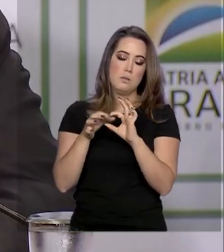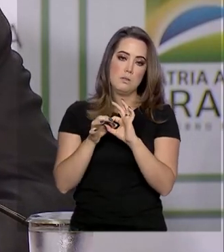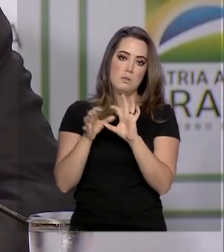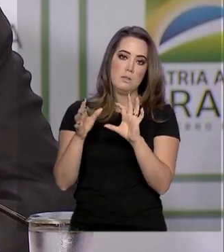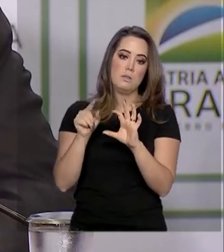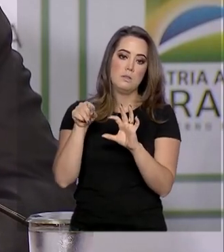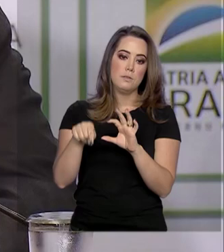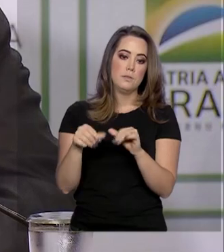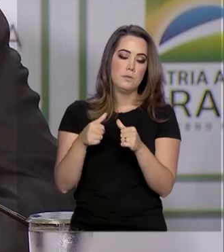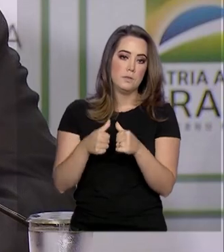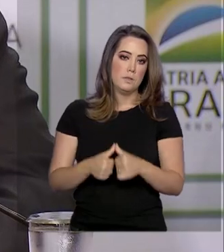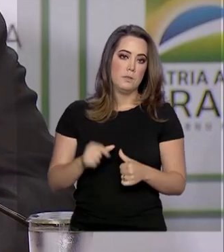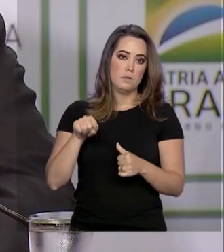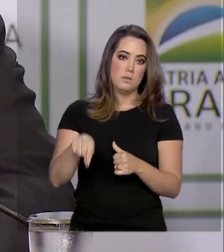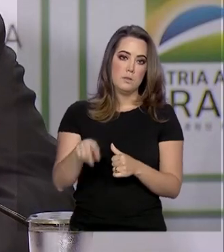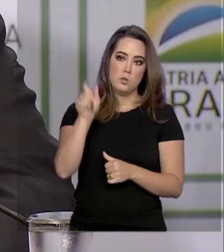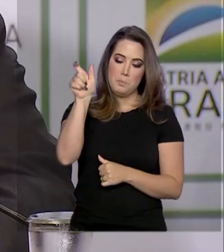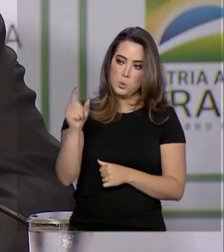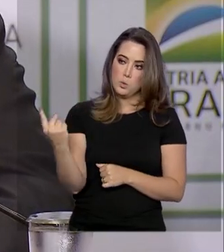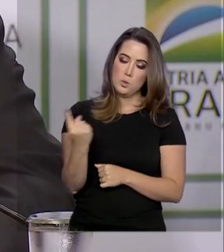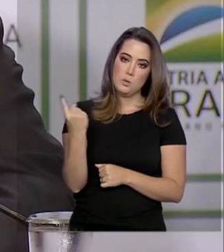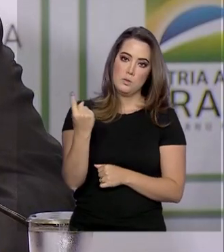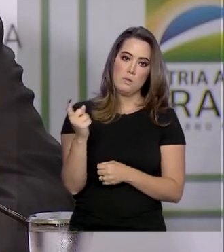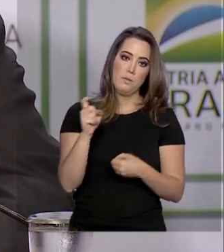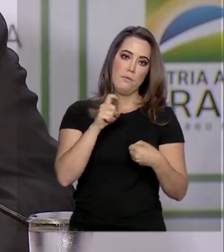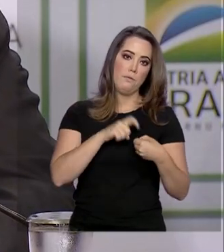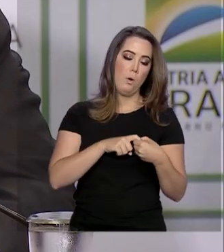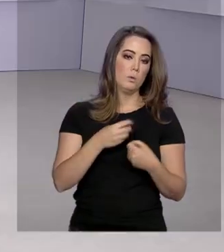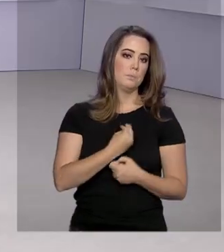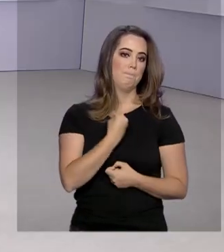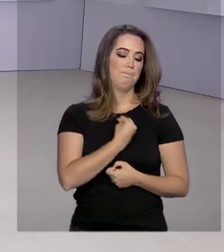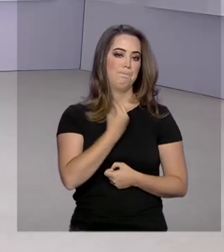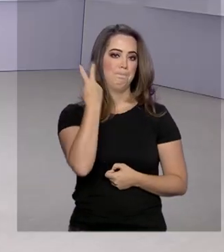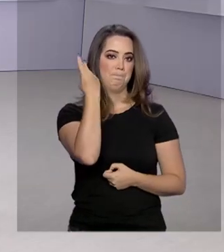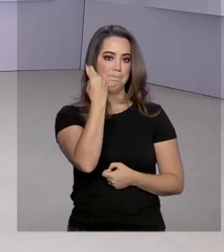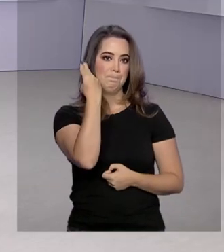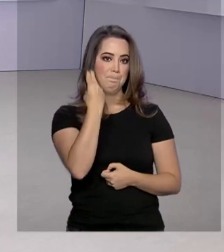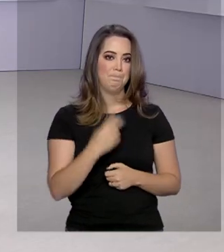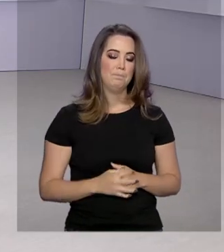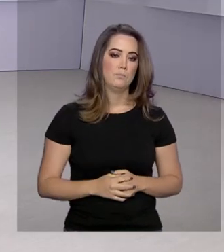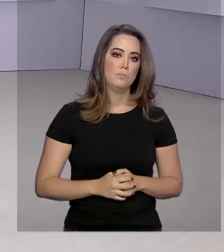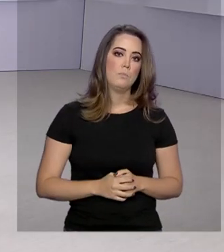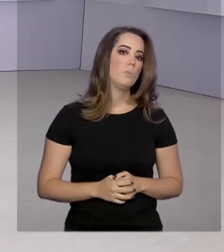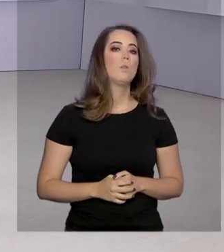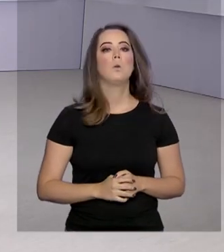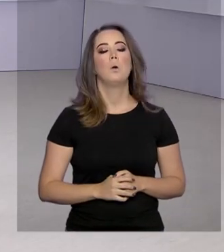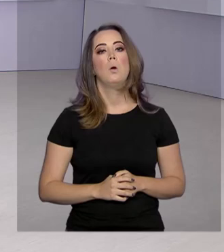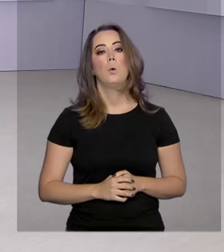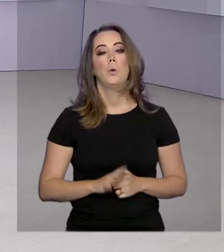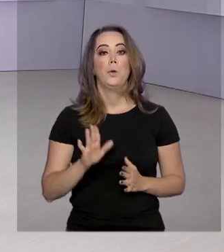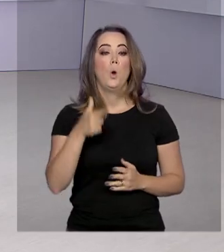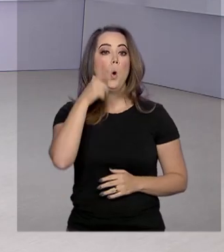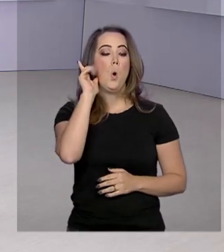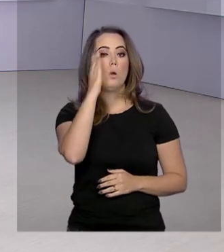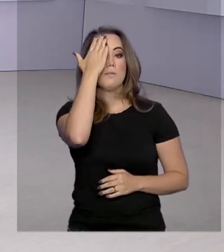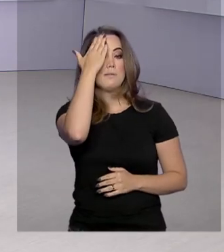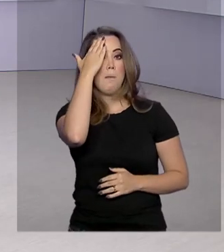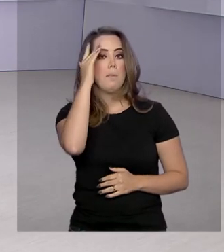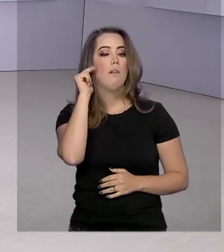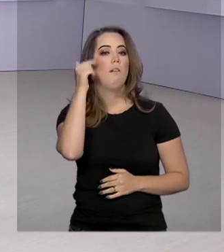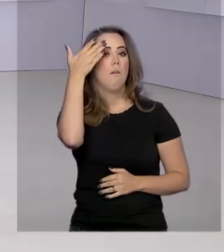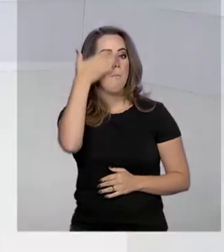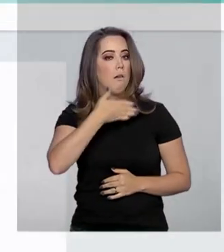na situação de paciente isolado e volta à sua vida normal. Desde ontem, após saber do laudo positivo,